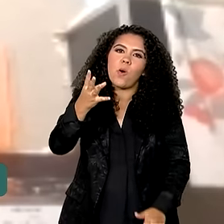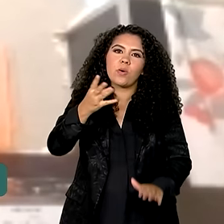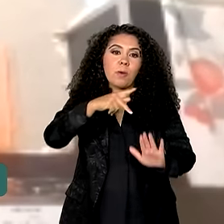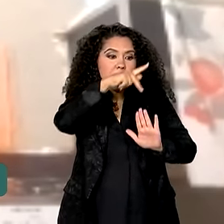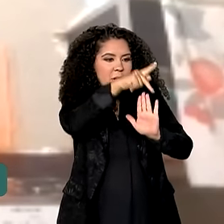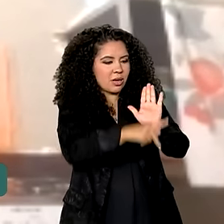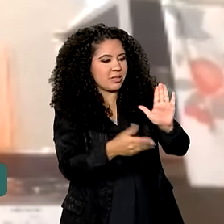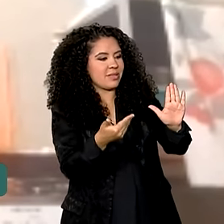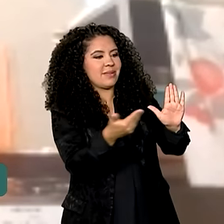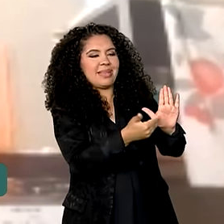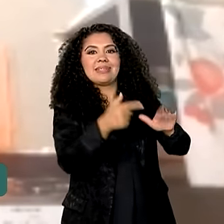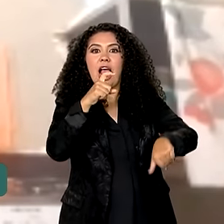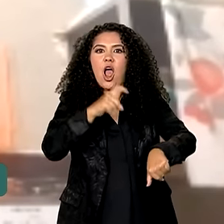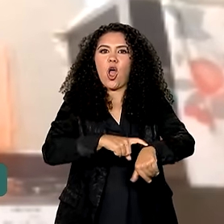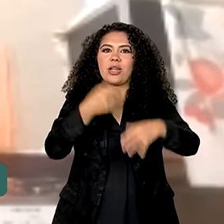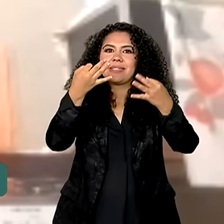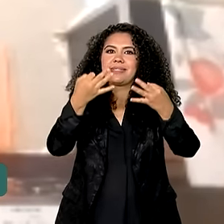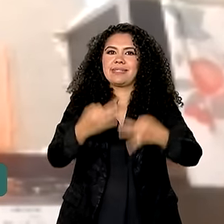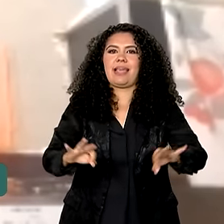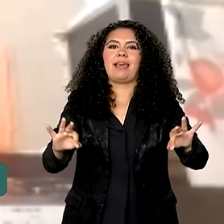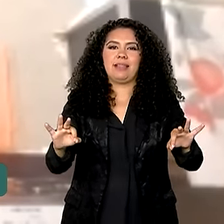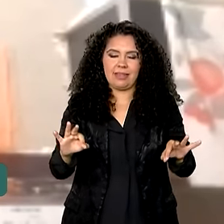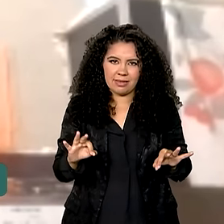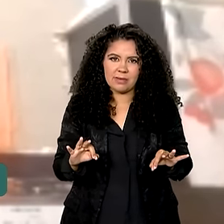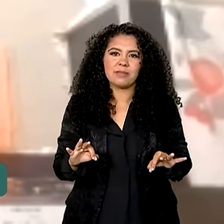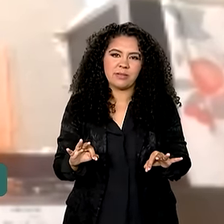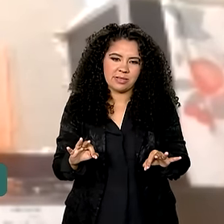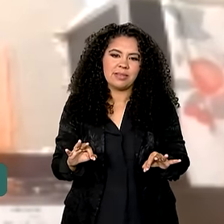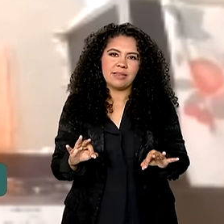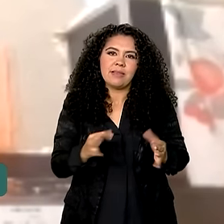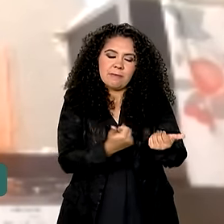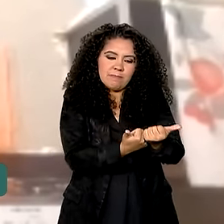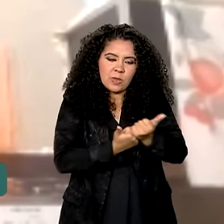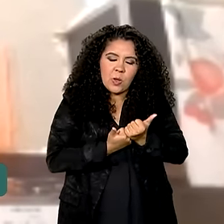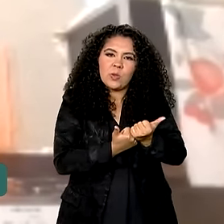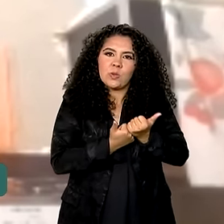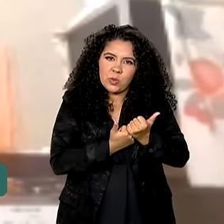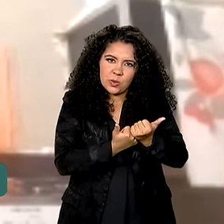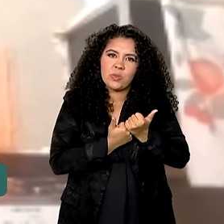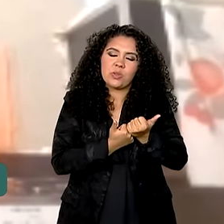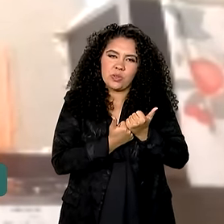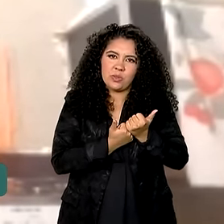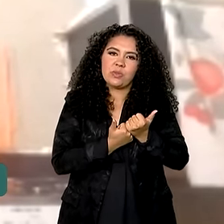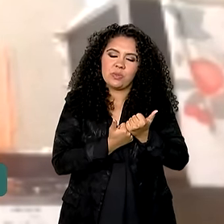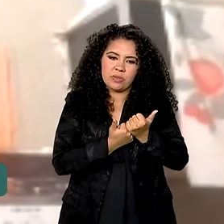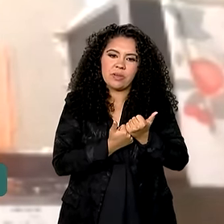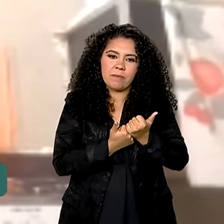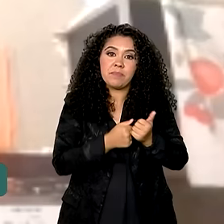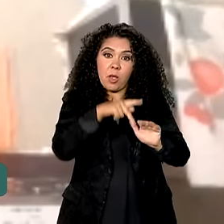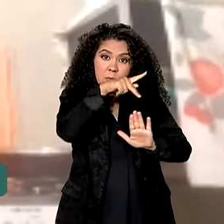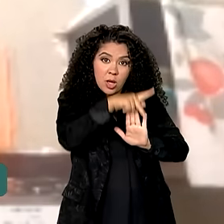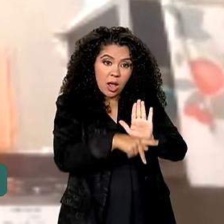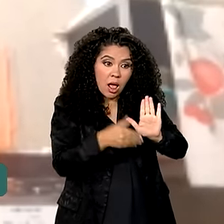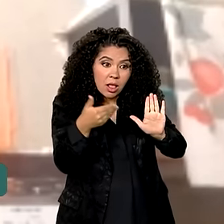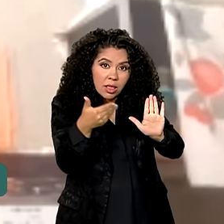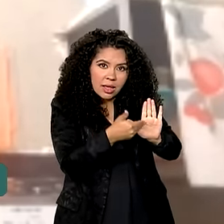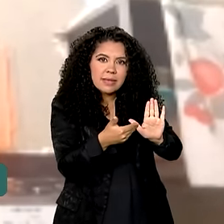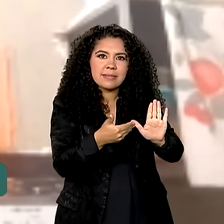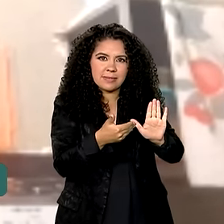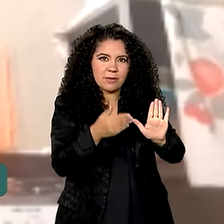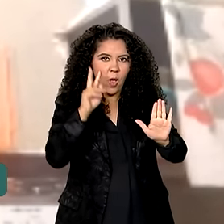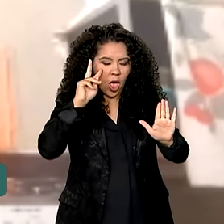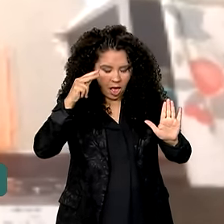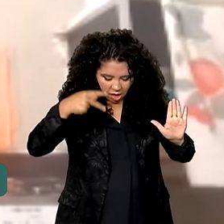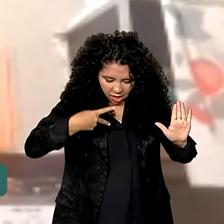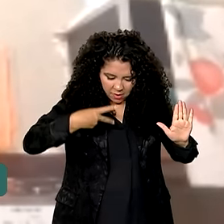bem na hora certa, que está ajudando a gente nessa situação. Com esse projeto agora, não me vejo mais